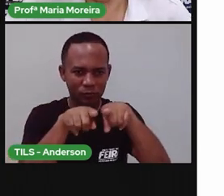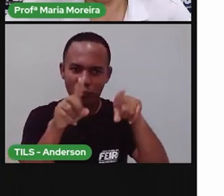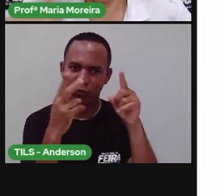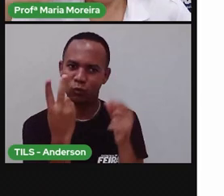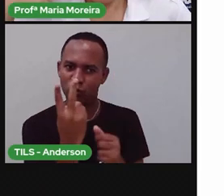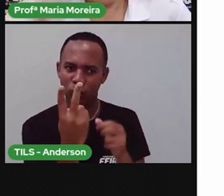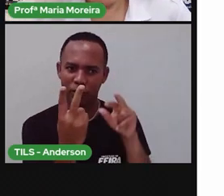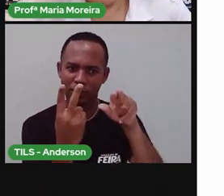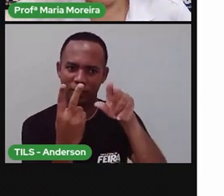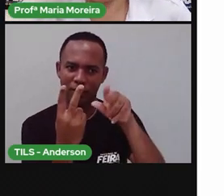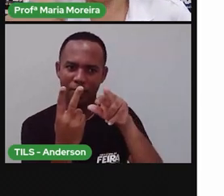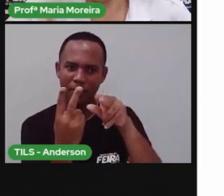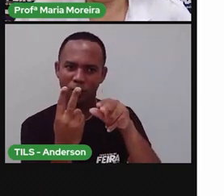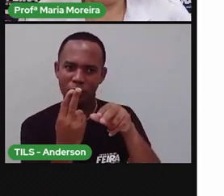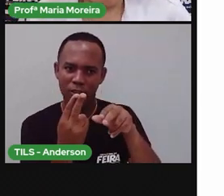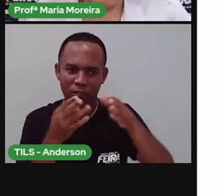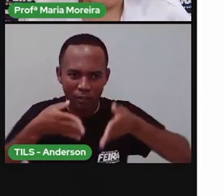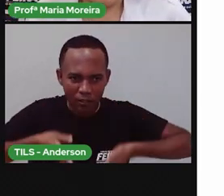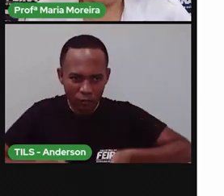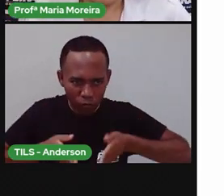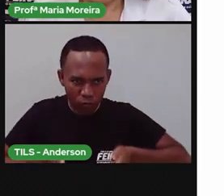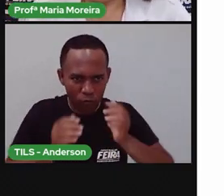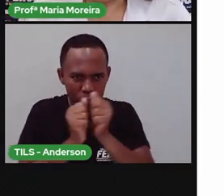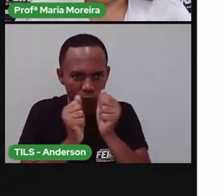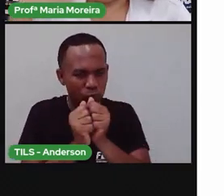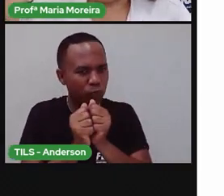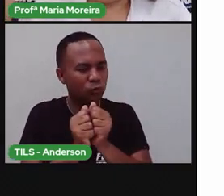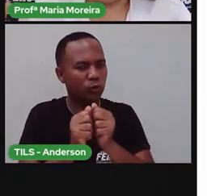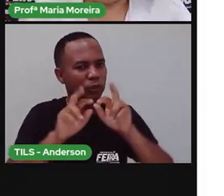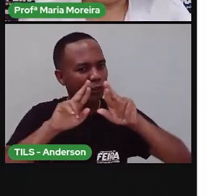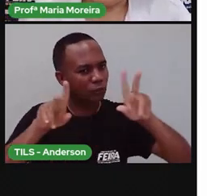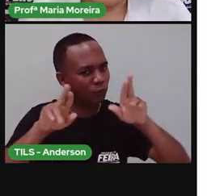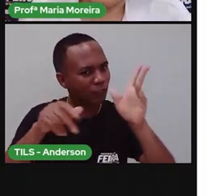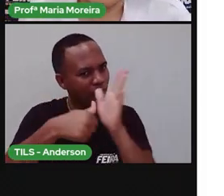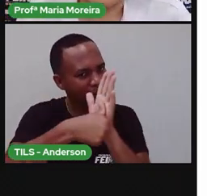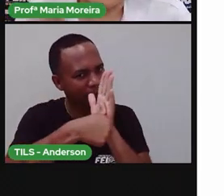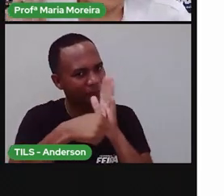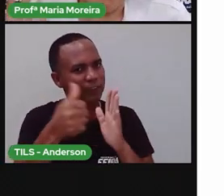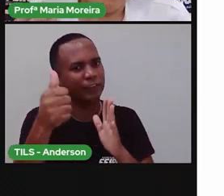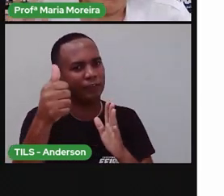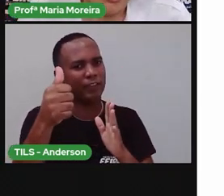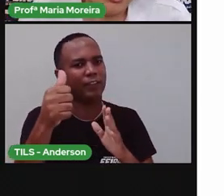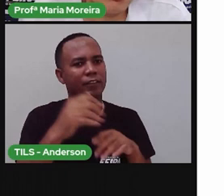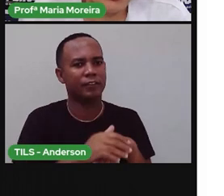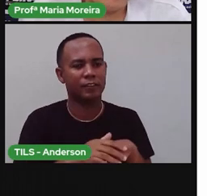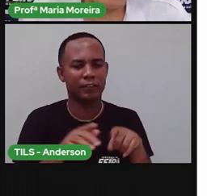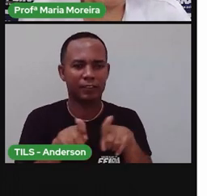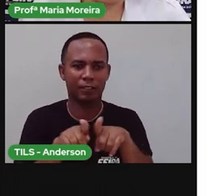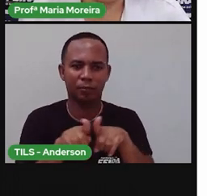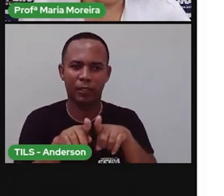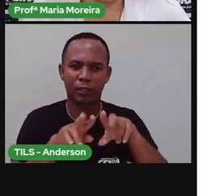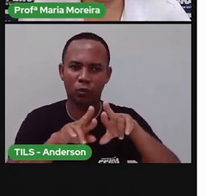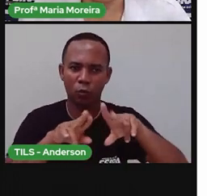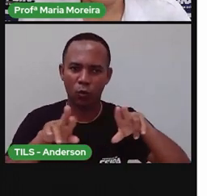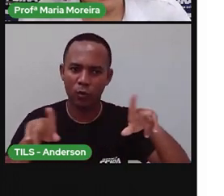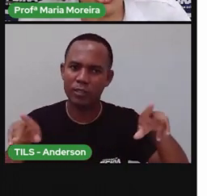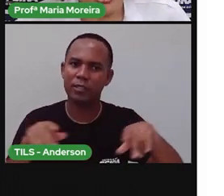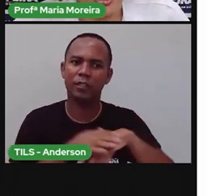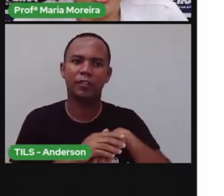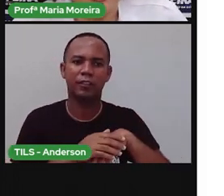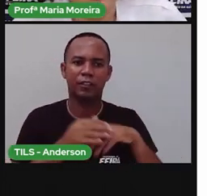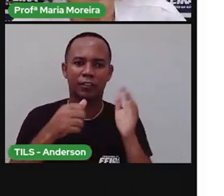eles têm digitais diferentes. E várias situações aí, descobrem várias coisas, por conta das